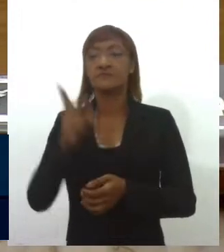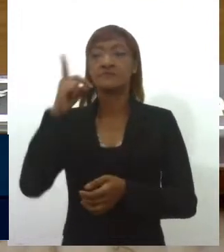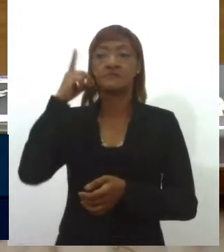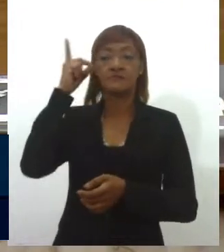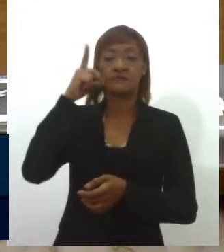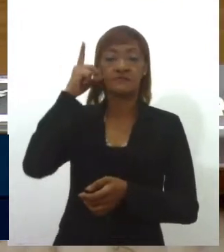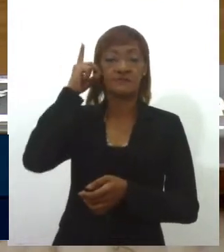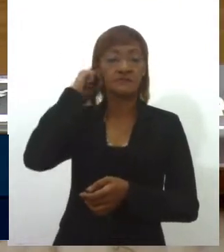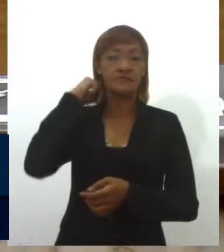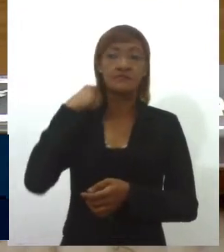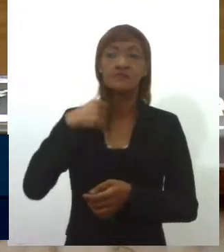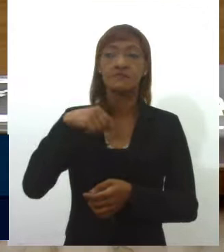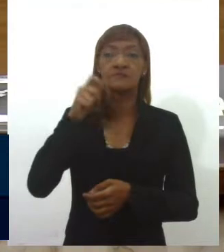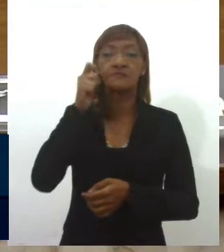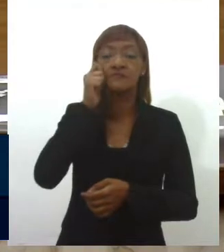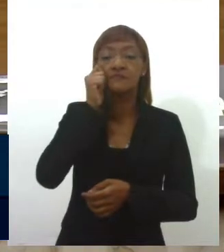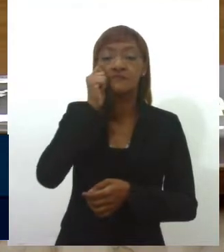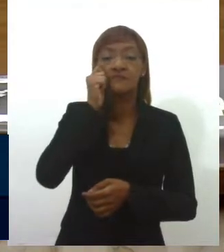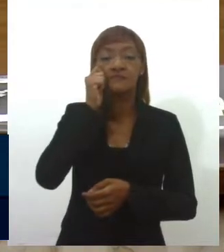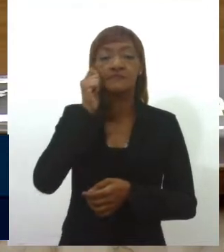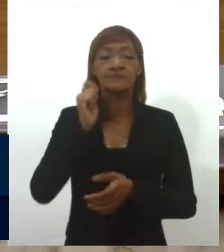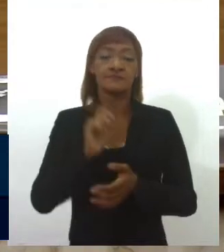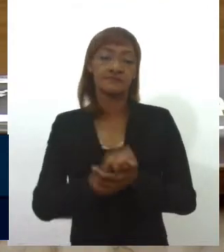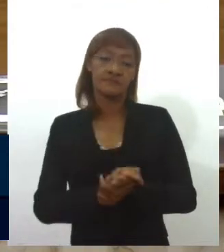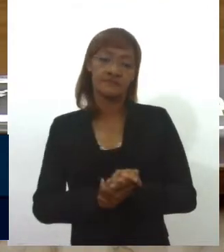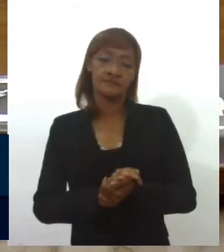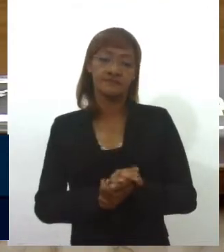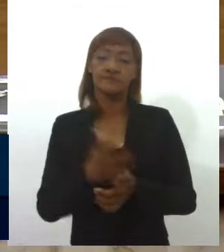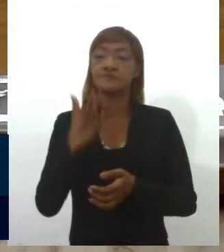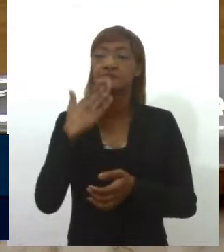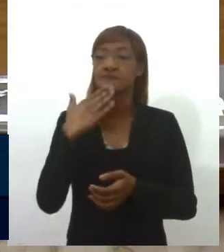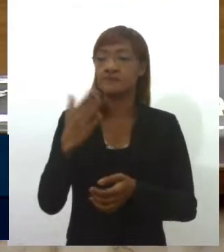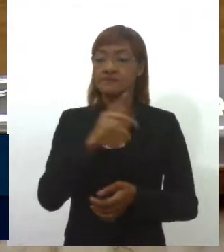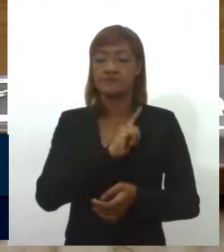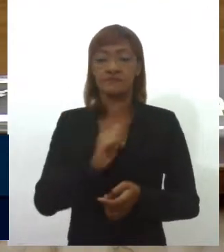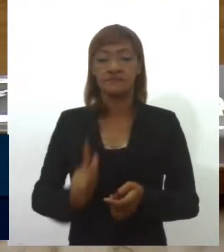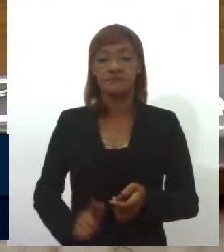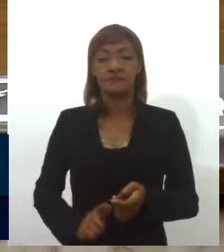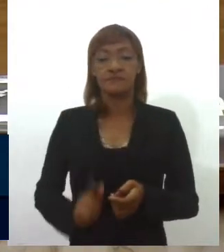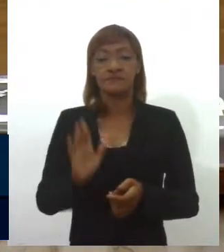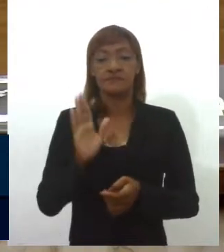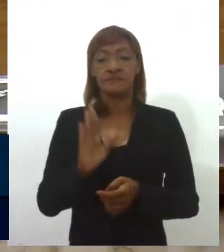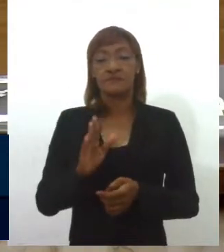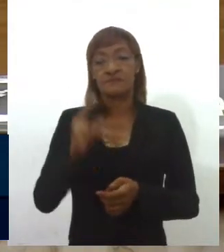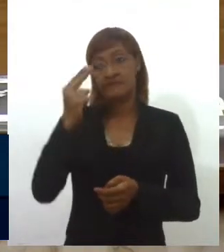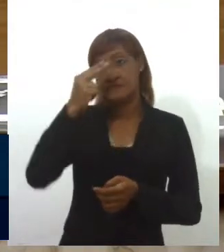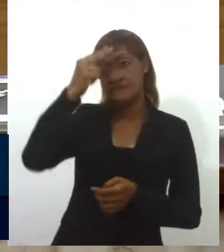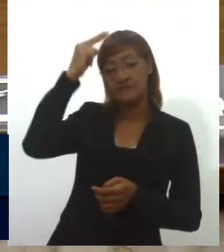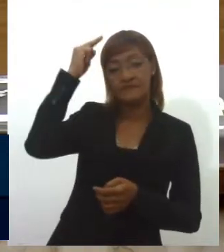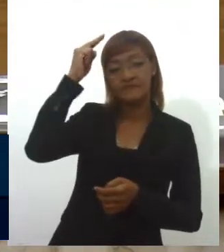deputada Gracinha Gacês. Solicita ao governador Belivaldo Chagas.